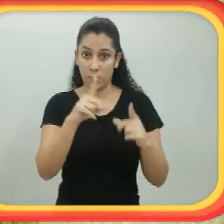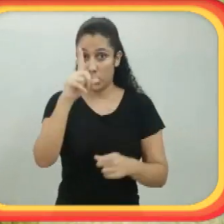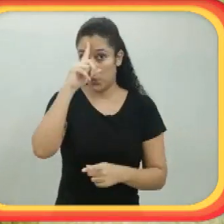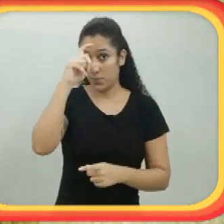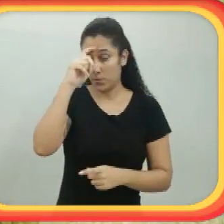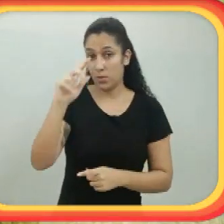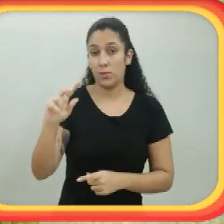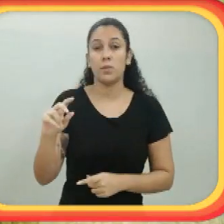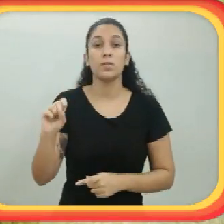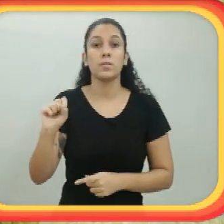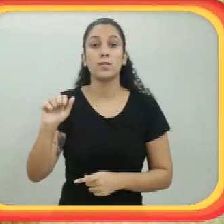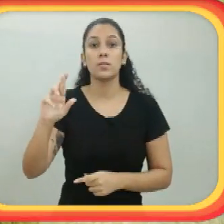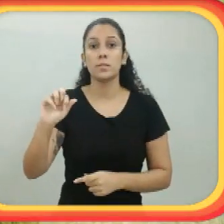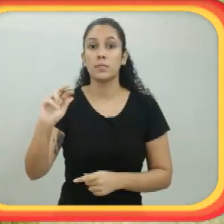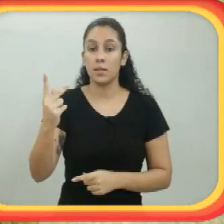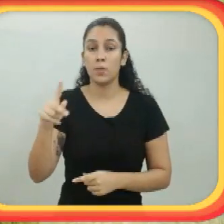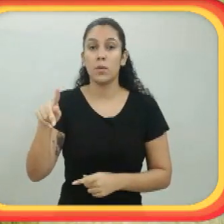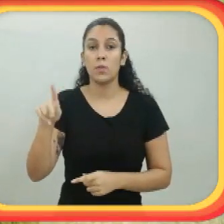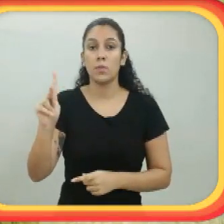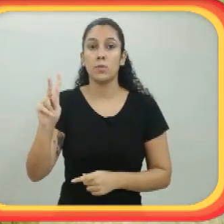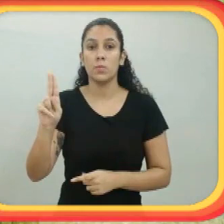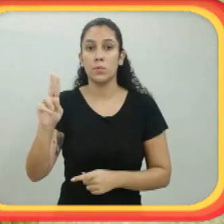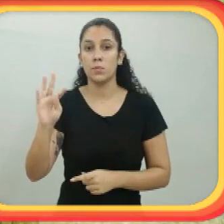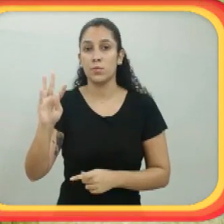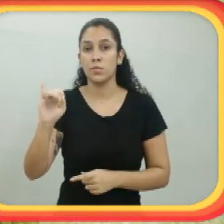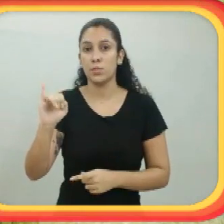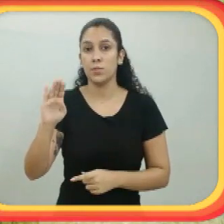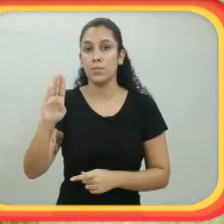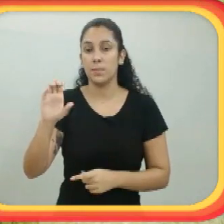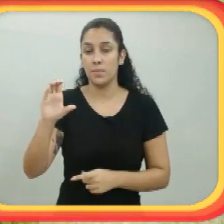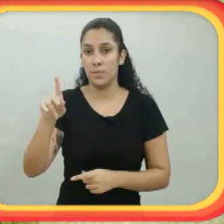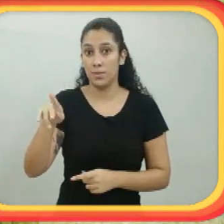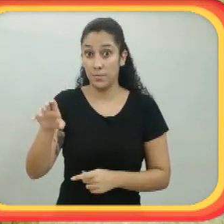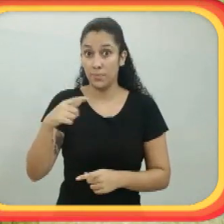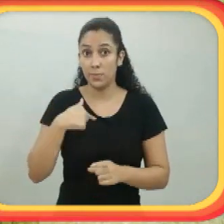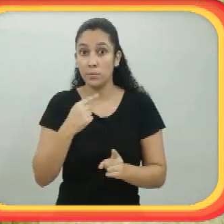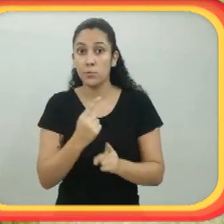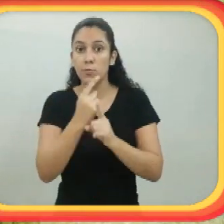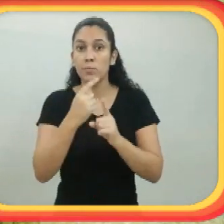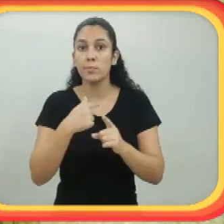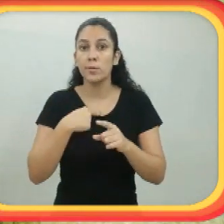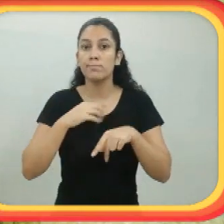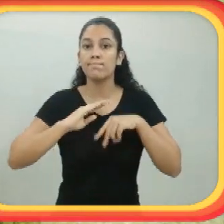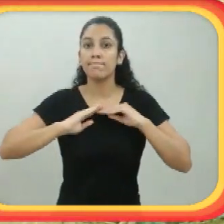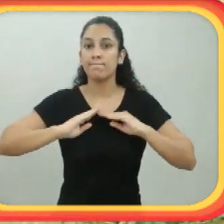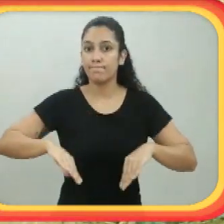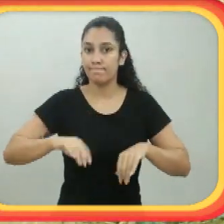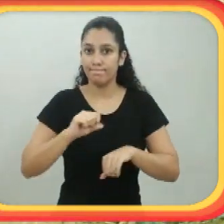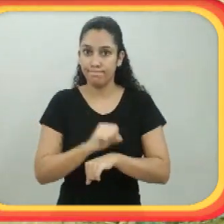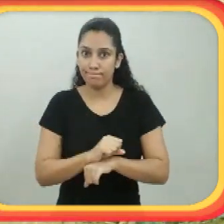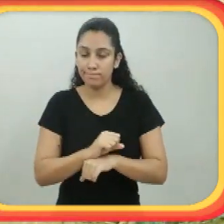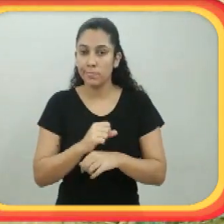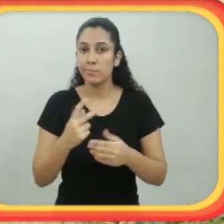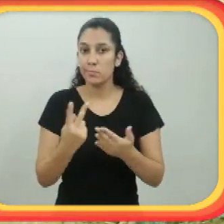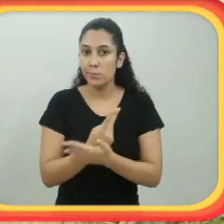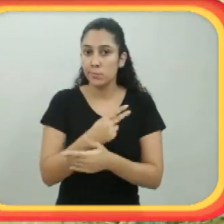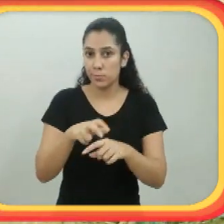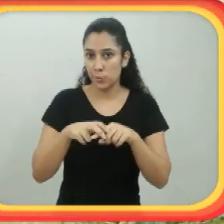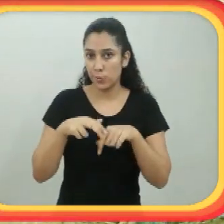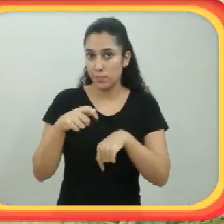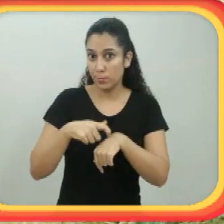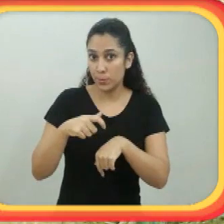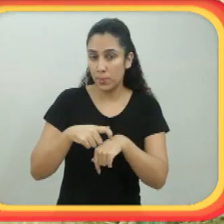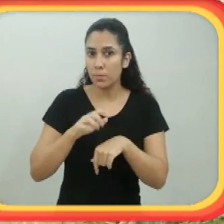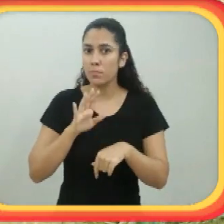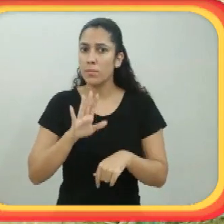início de janeiro, eu fui transferida para Brasília, para o Hospital Sara Kubitschek. Eu descobri que eu estava tetraplégica,